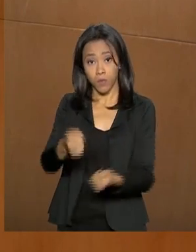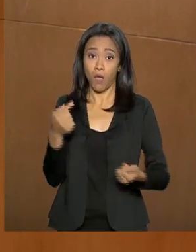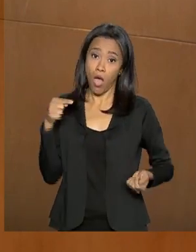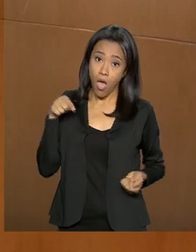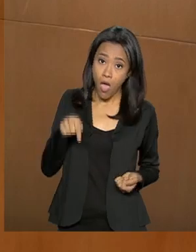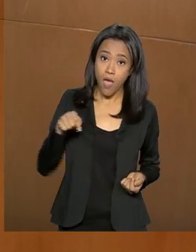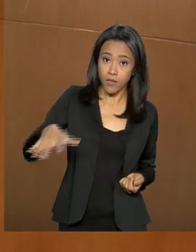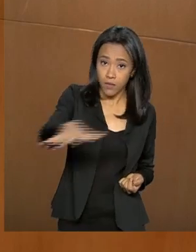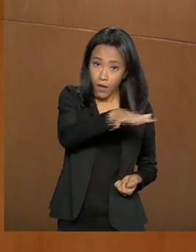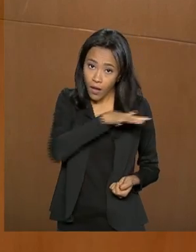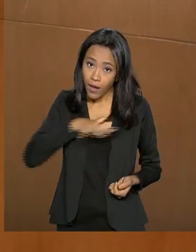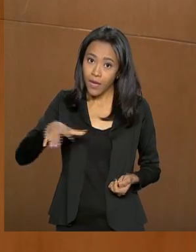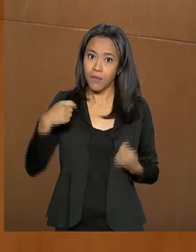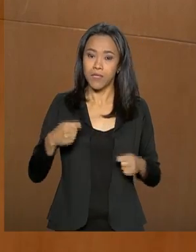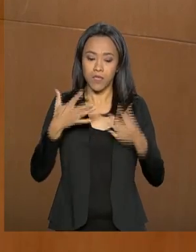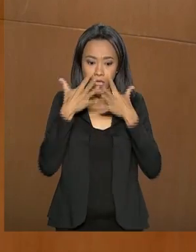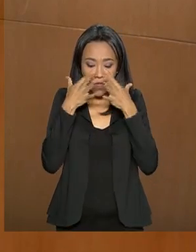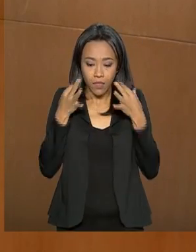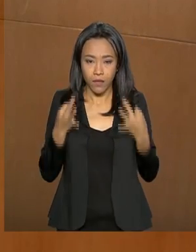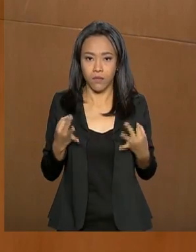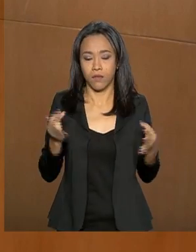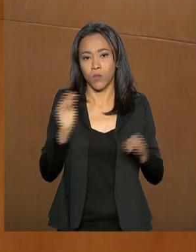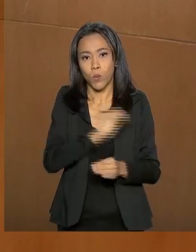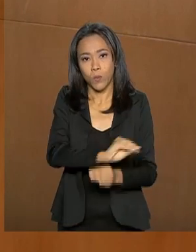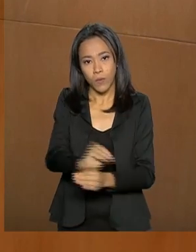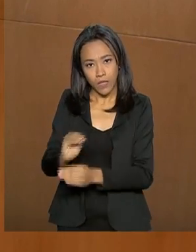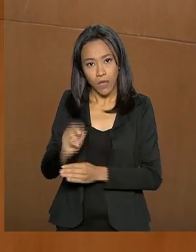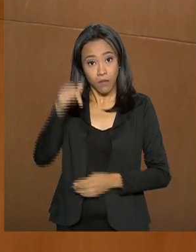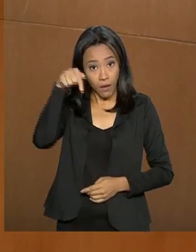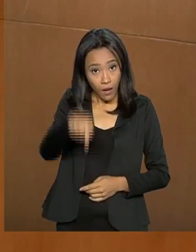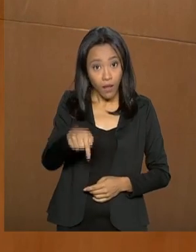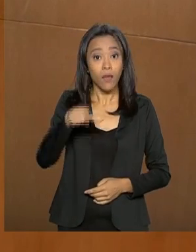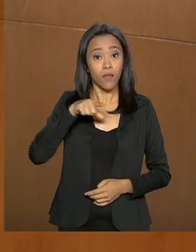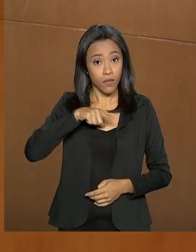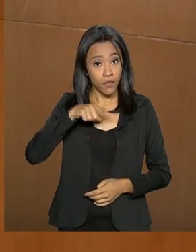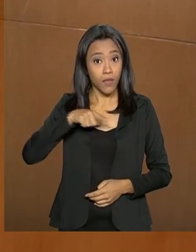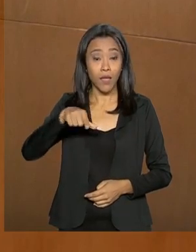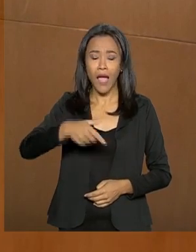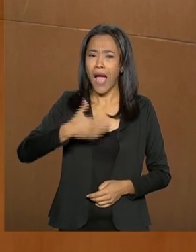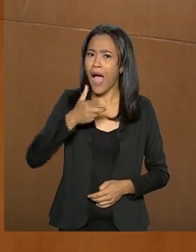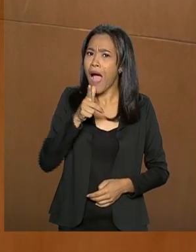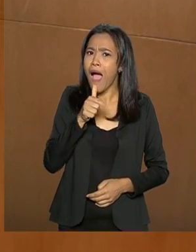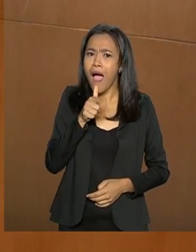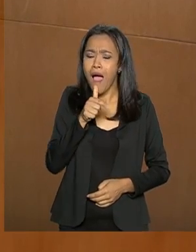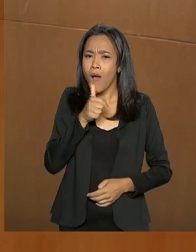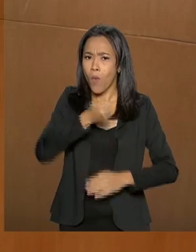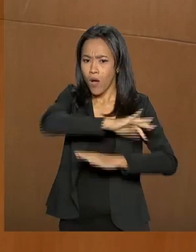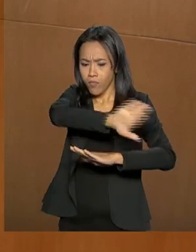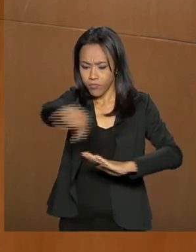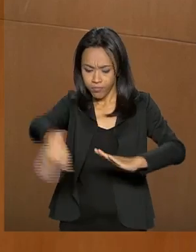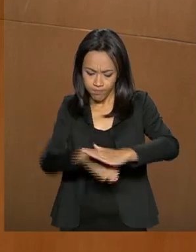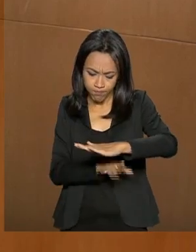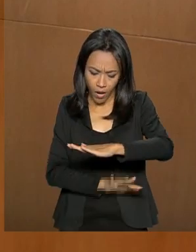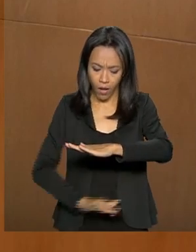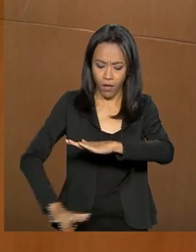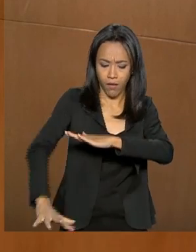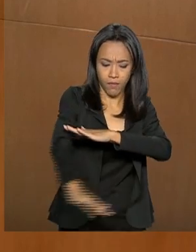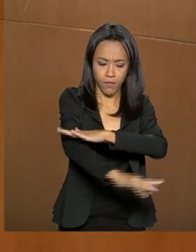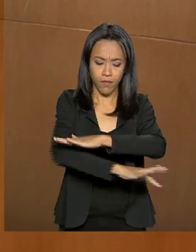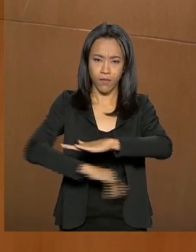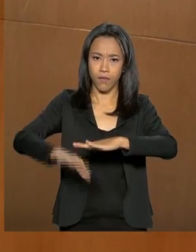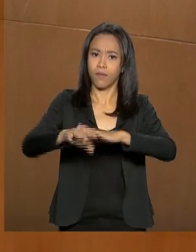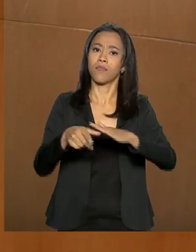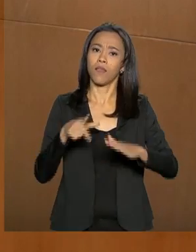precisa, então, dessa atenção. É ali que nós temos grande parte da nossa água, da água potável do Brasil, está ali. É o